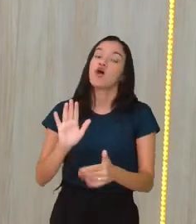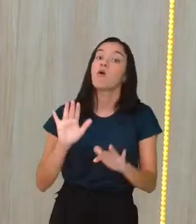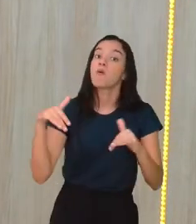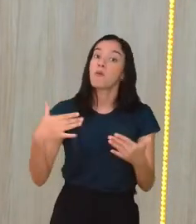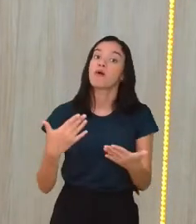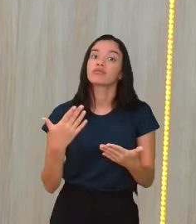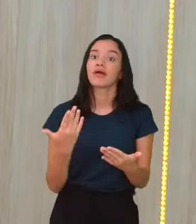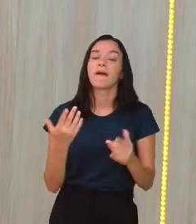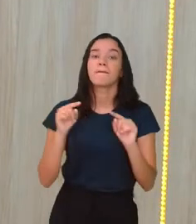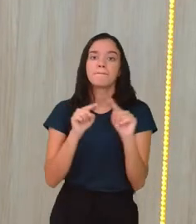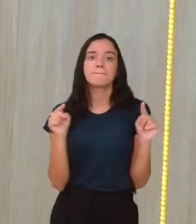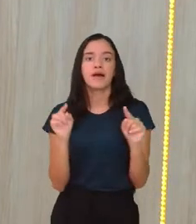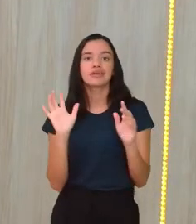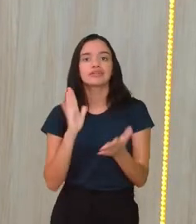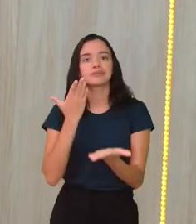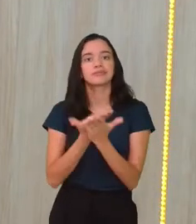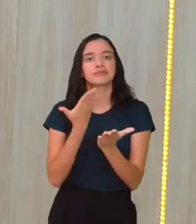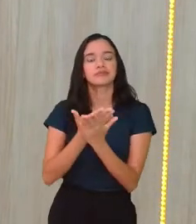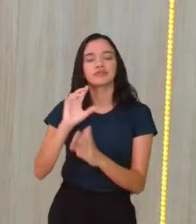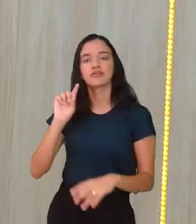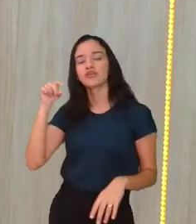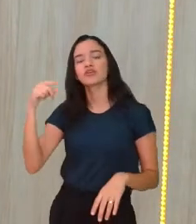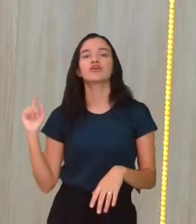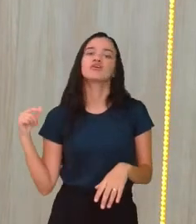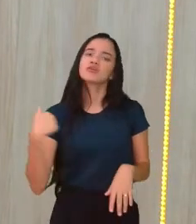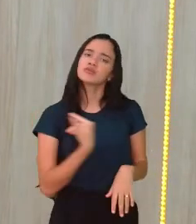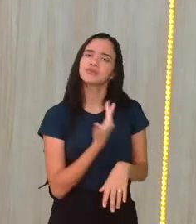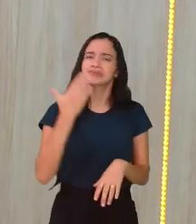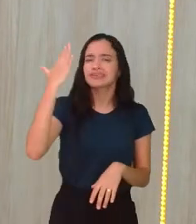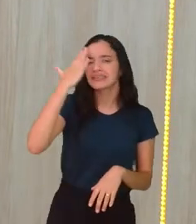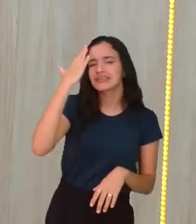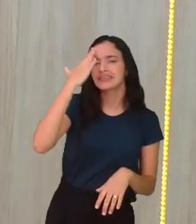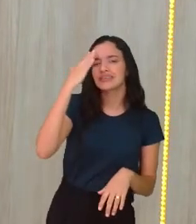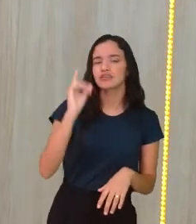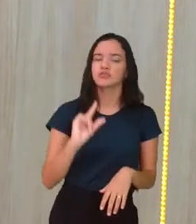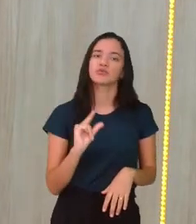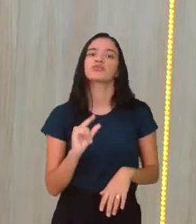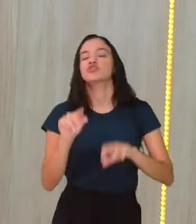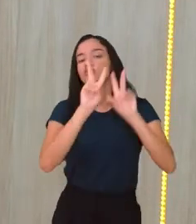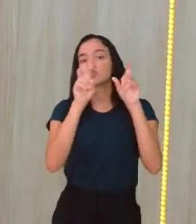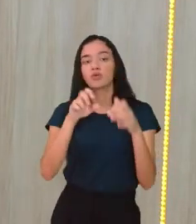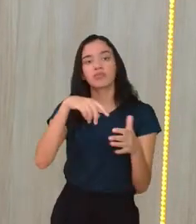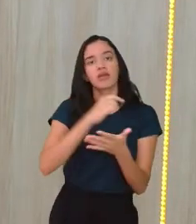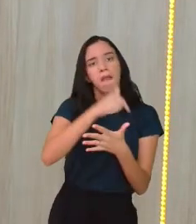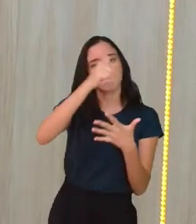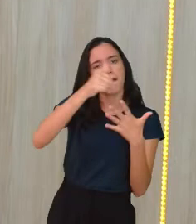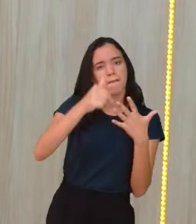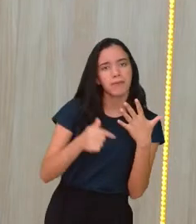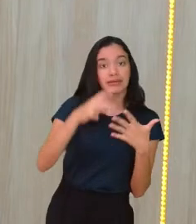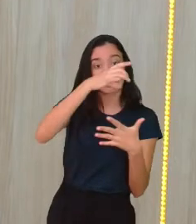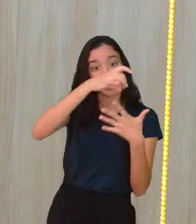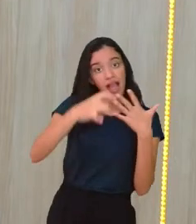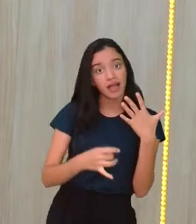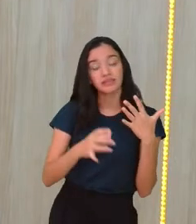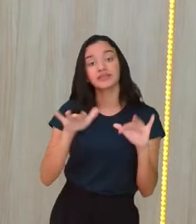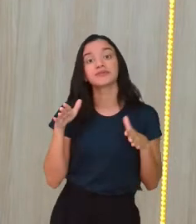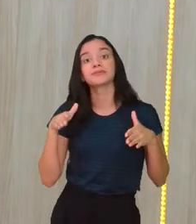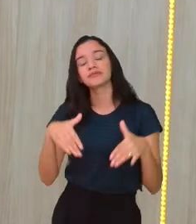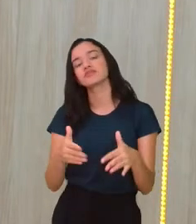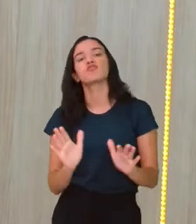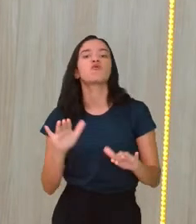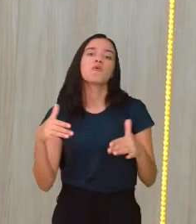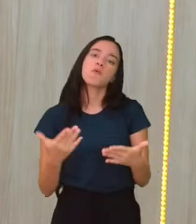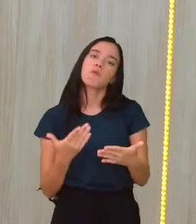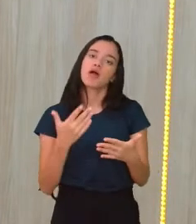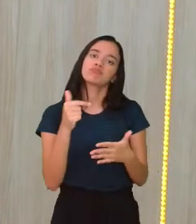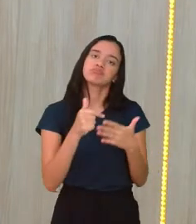são, mas só a partir da próxima aula a gente vai entender um pouco sobre cada uma delas, né? Especificando quais são